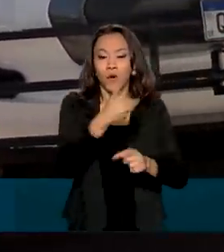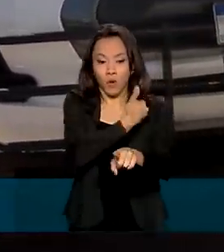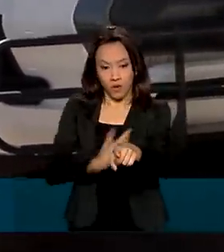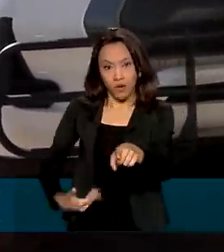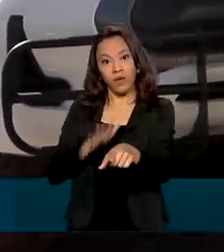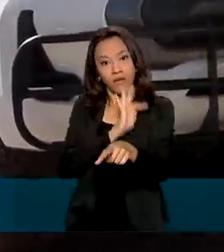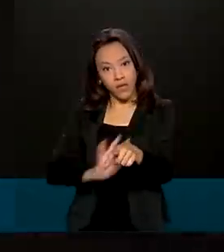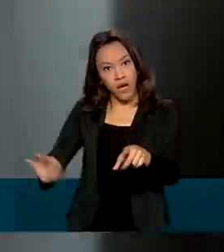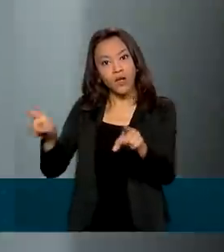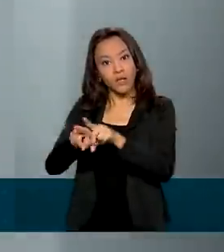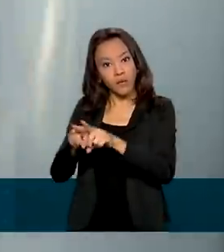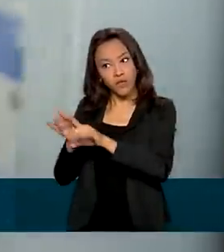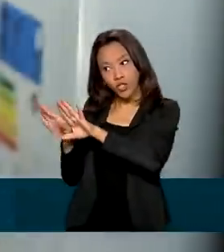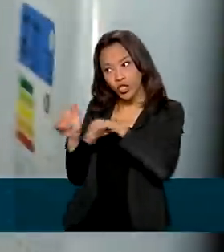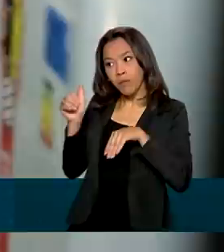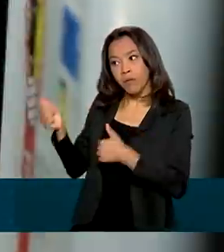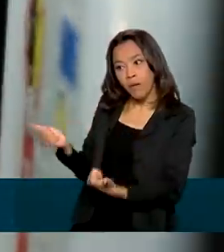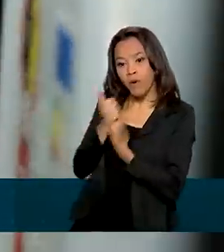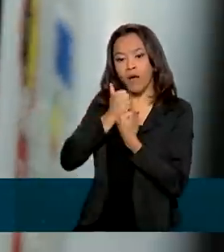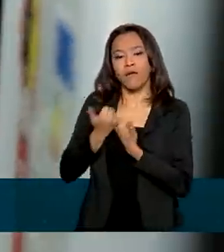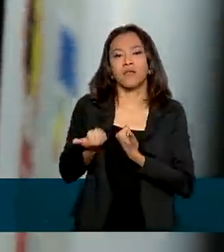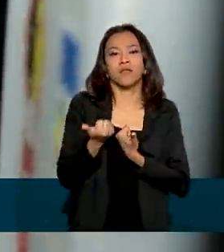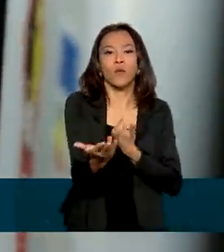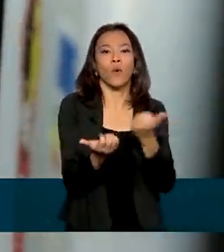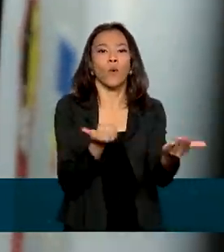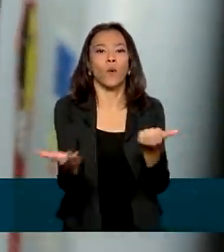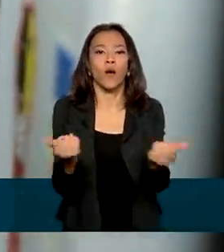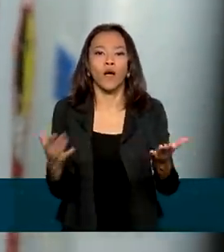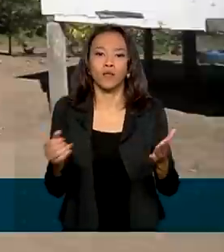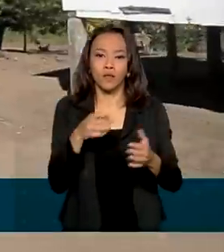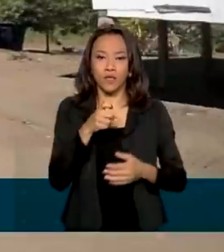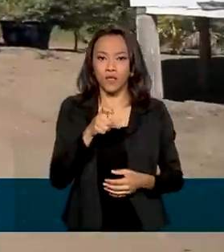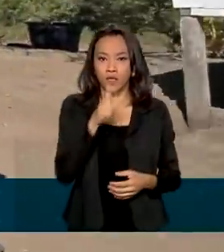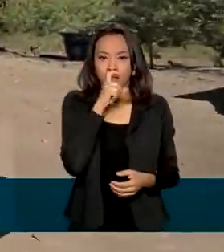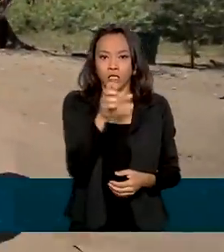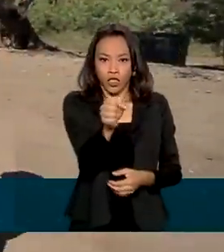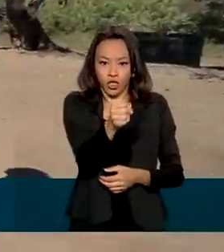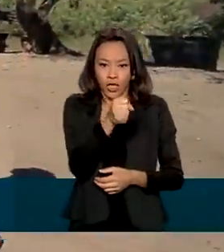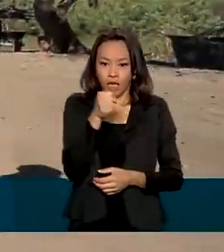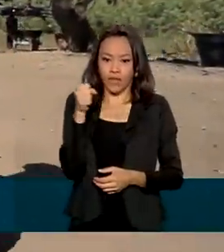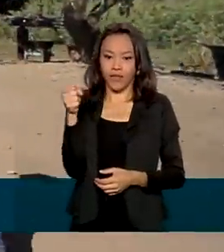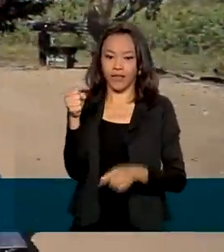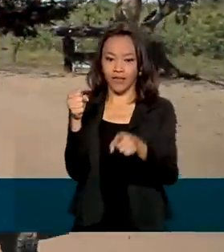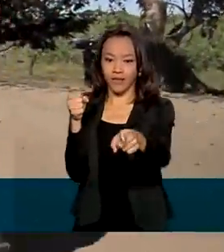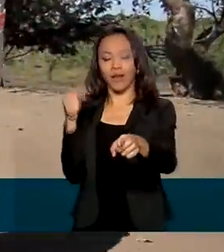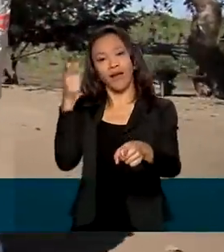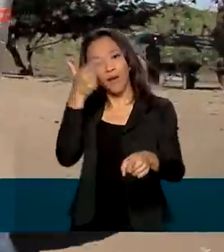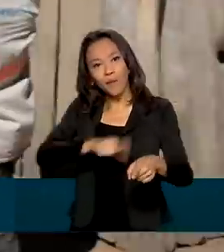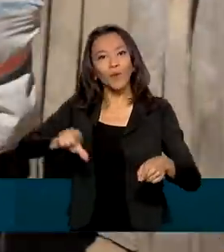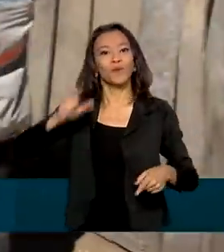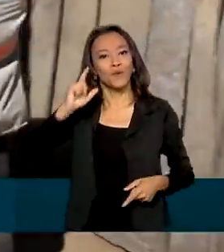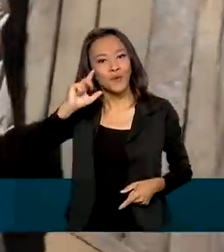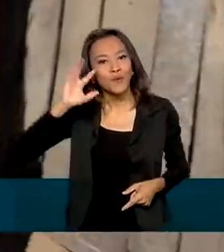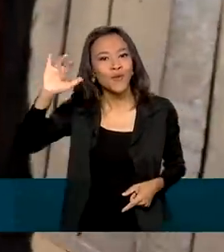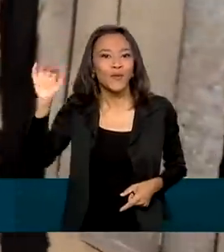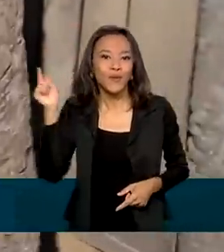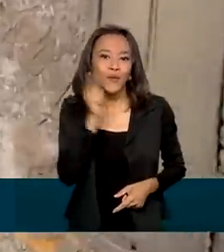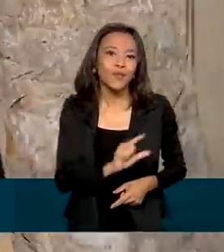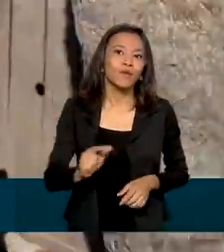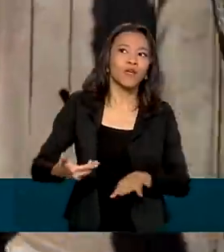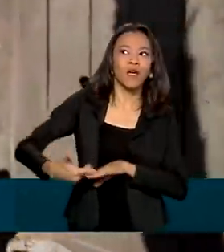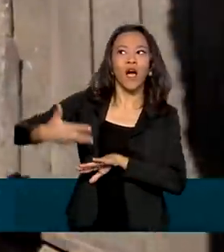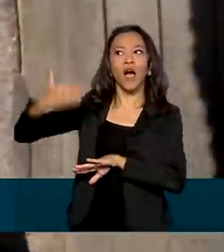também foi acionado. Serão doadas geladeiras a famílias pantaneiras. É mais um sonho que se realiza para quem nunca